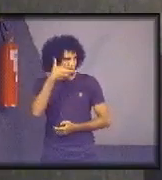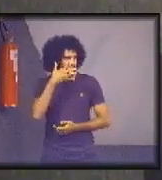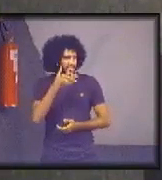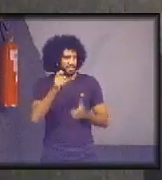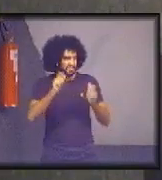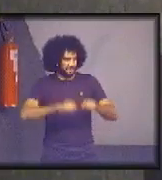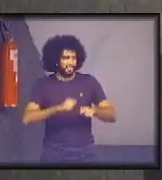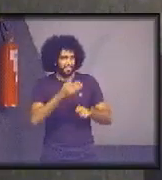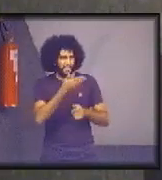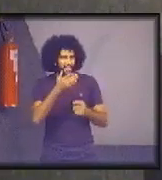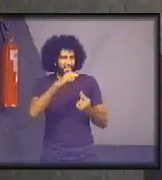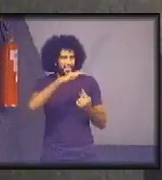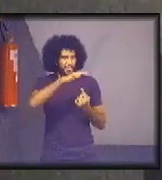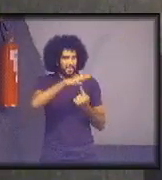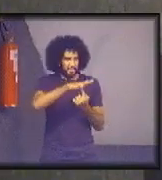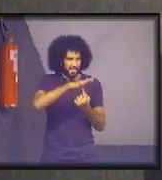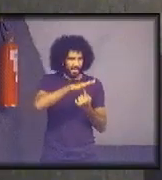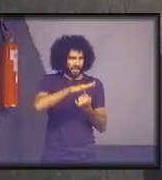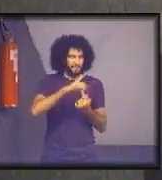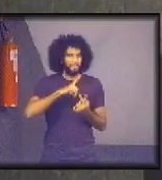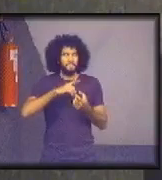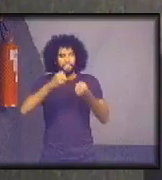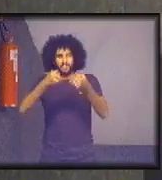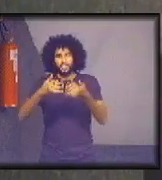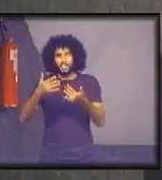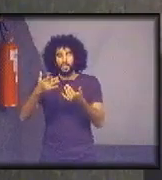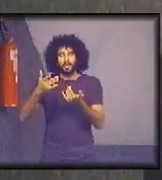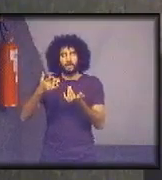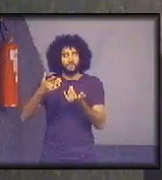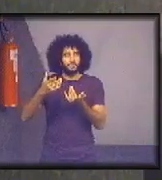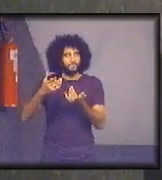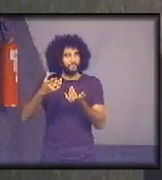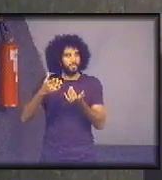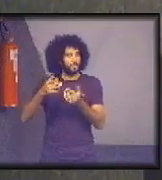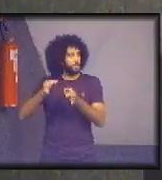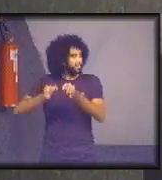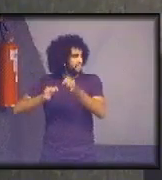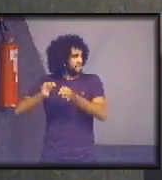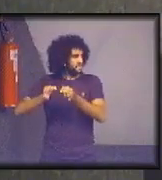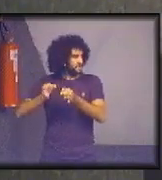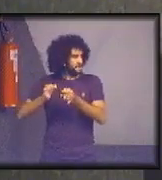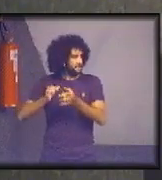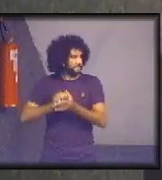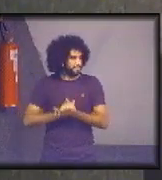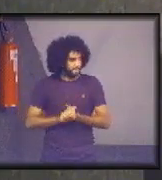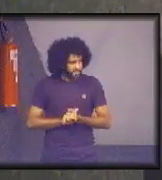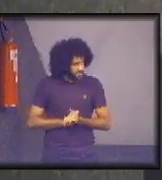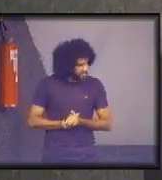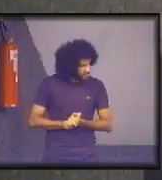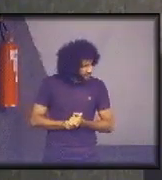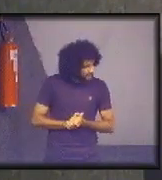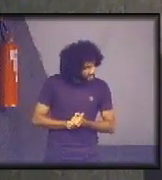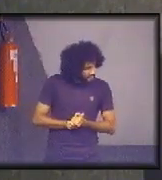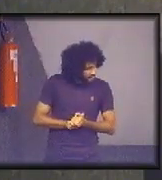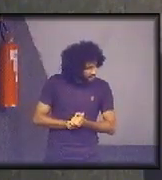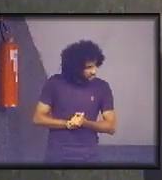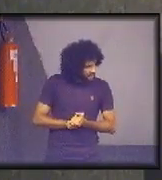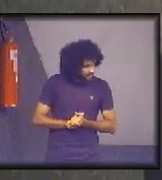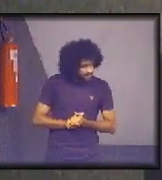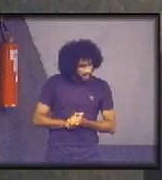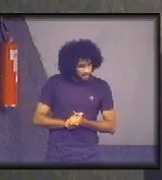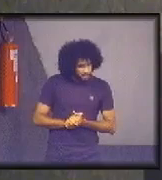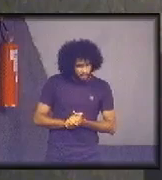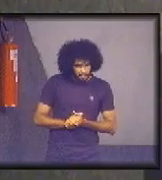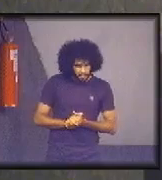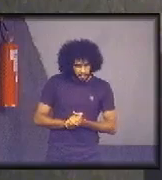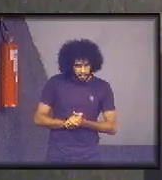do Tribunal Paraná. Falo em nome do Tribunal, que você é uma pessoa muito cara lá para nós, já em tantas oportunidades, nos agradeceu com as suas